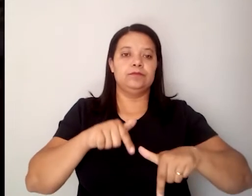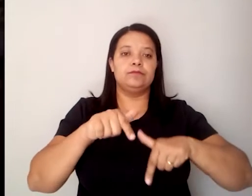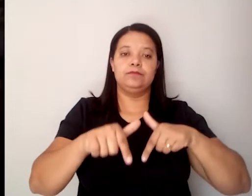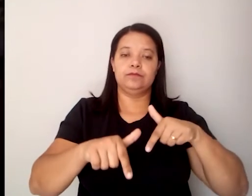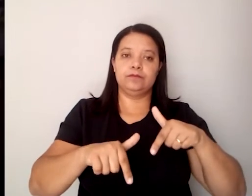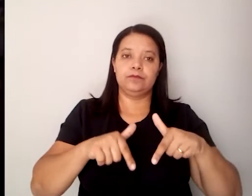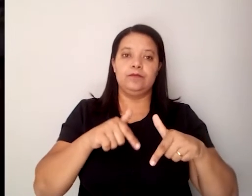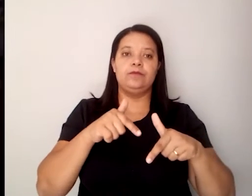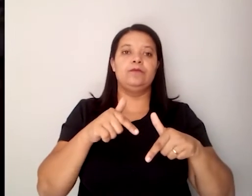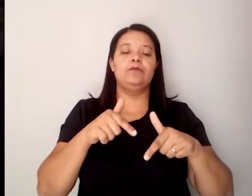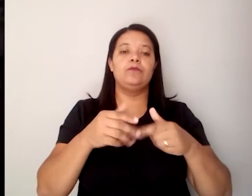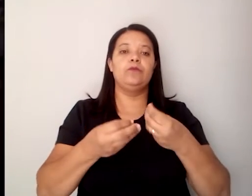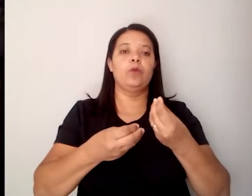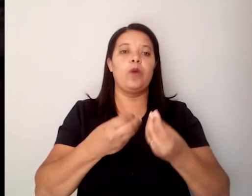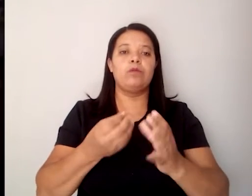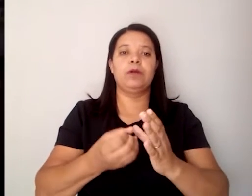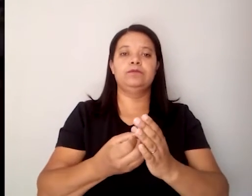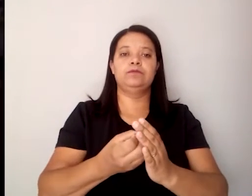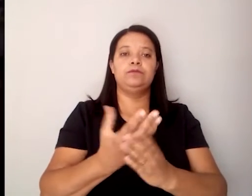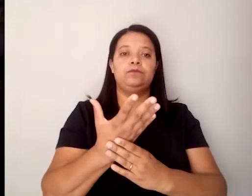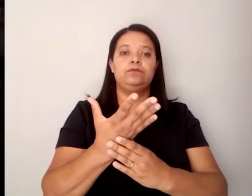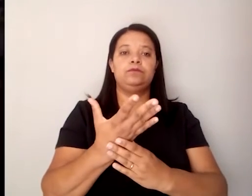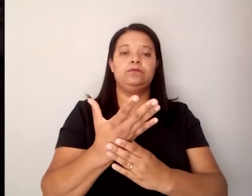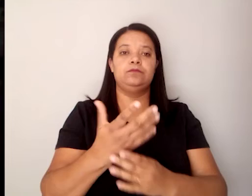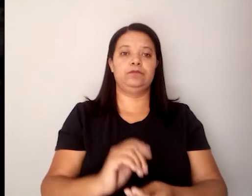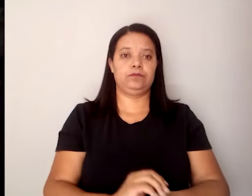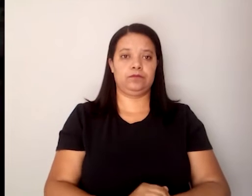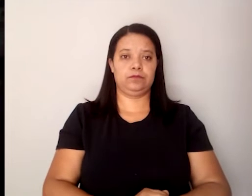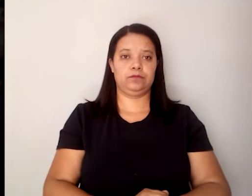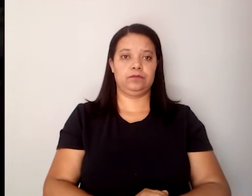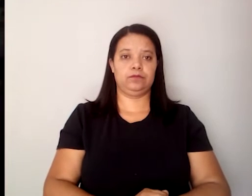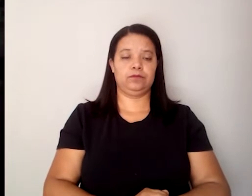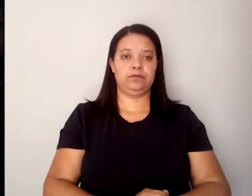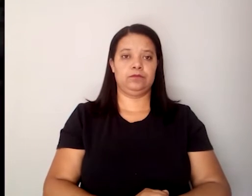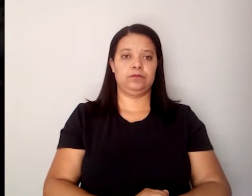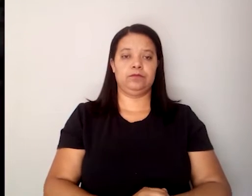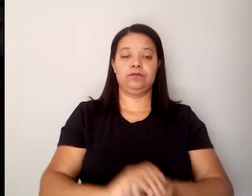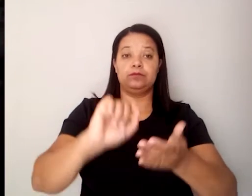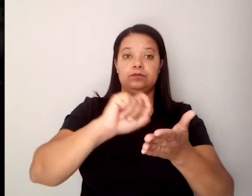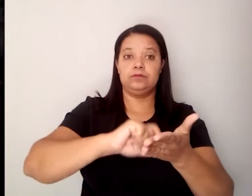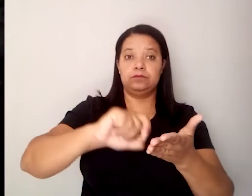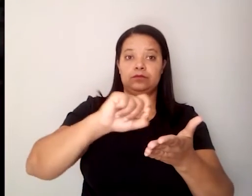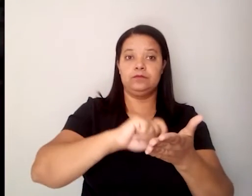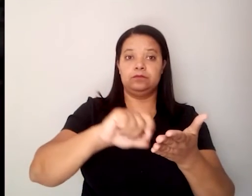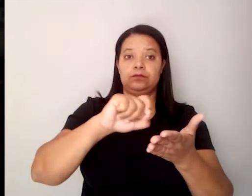não é? De constituição de um corpus escrito,